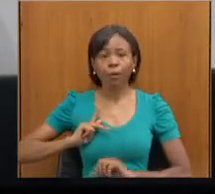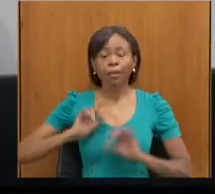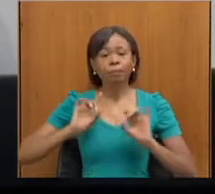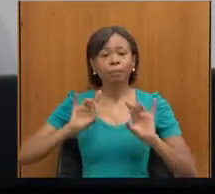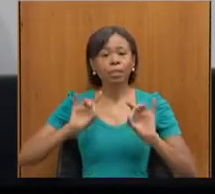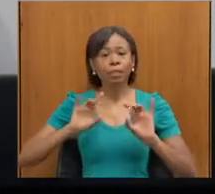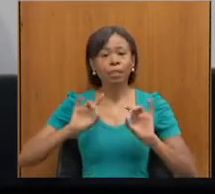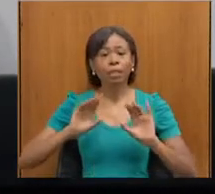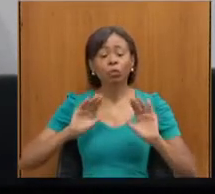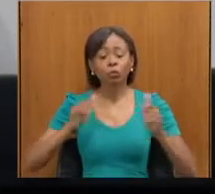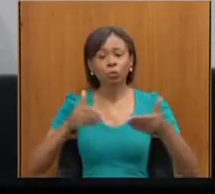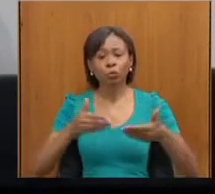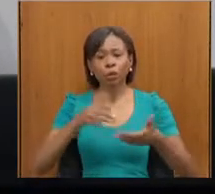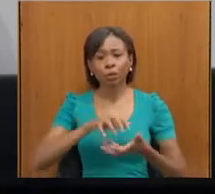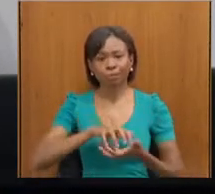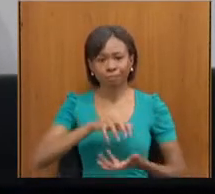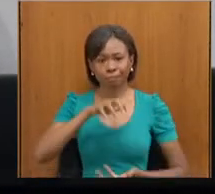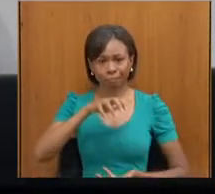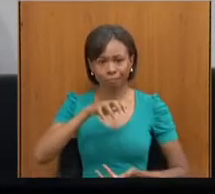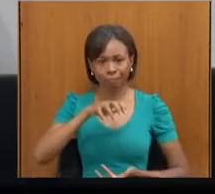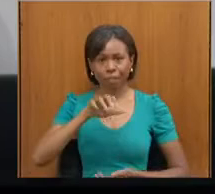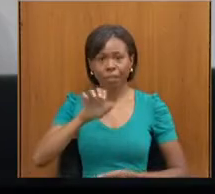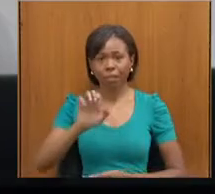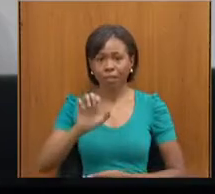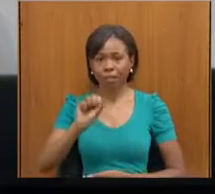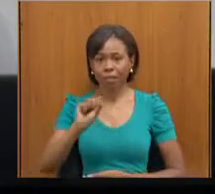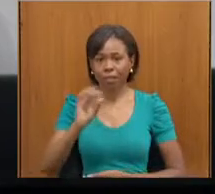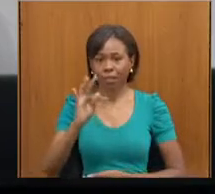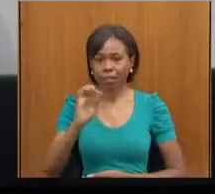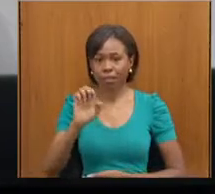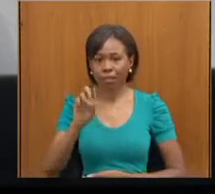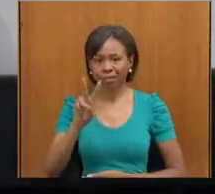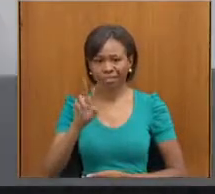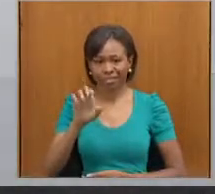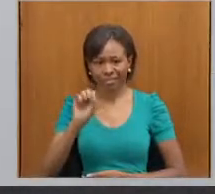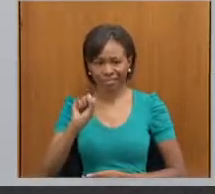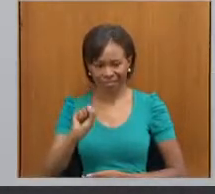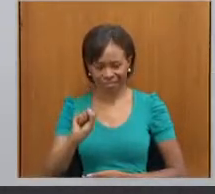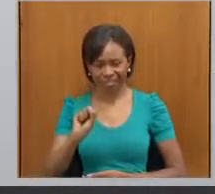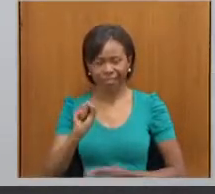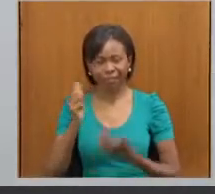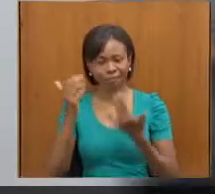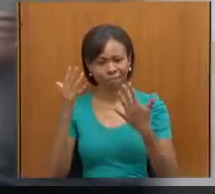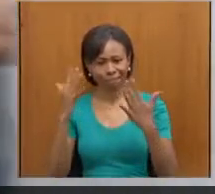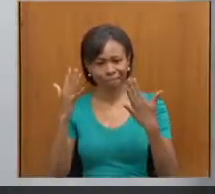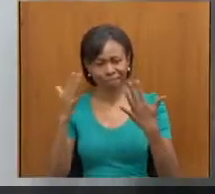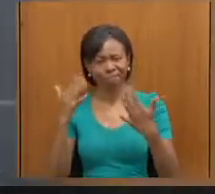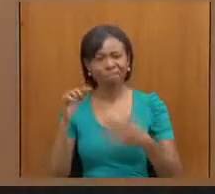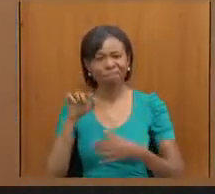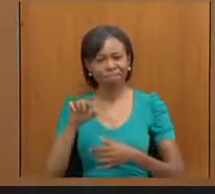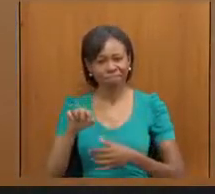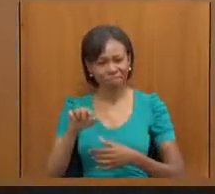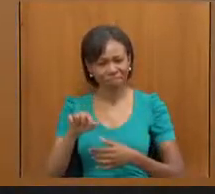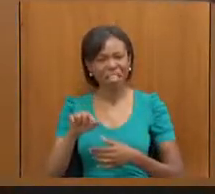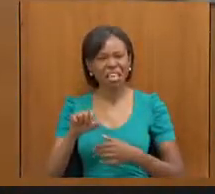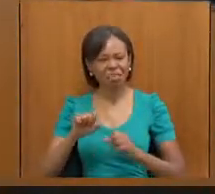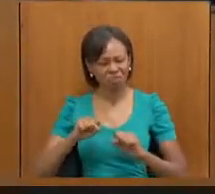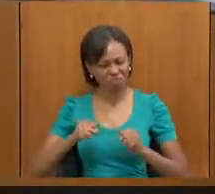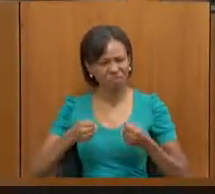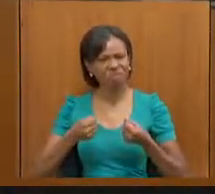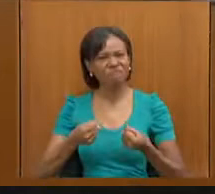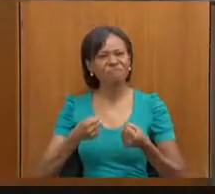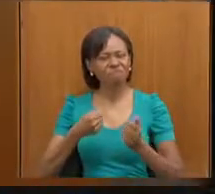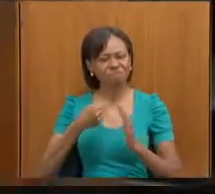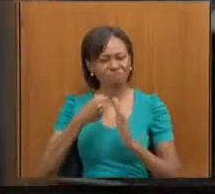defensor Estevão Machado de Assis Carvalho, uma salva de palmas, um grande guerreiro da causa da pessoa com